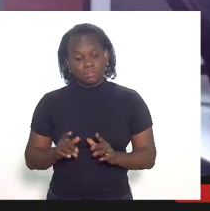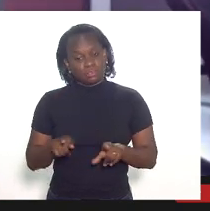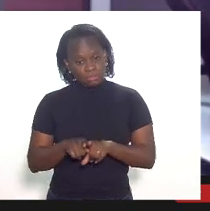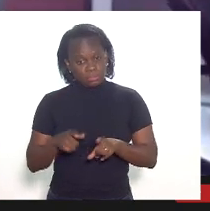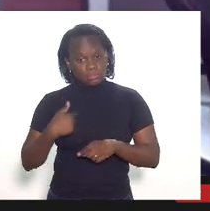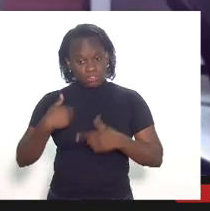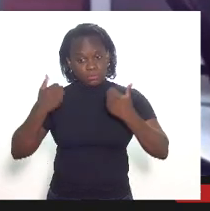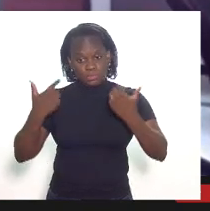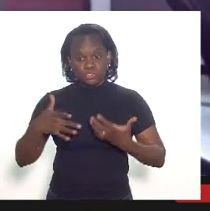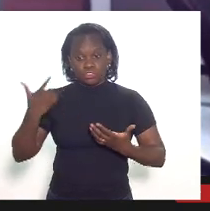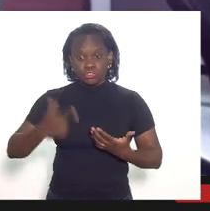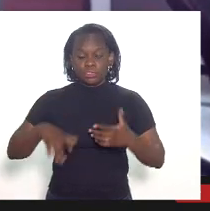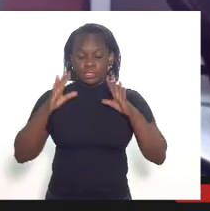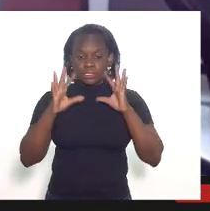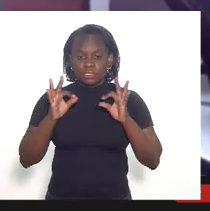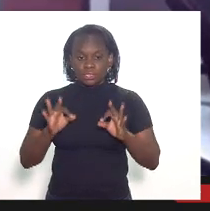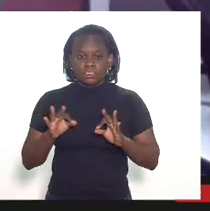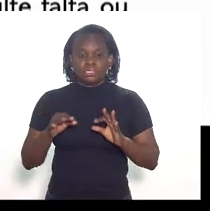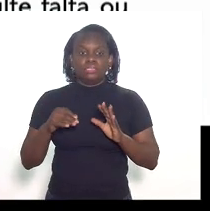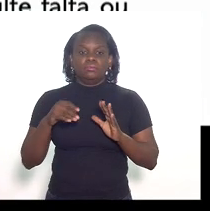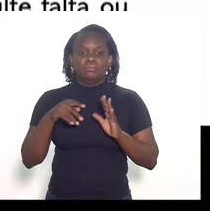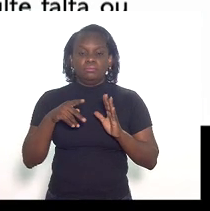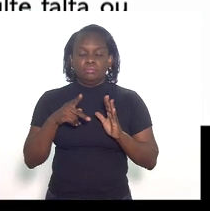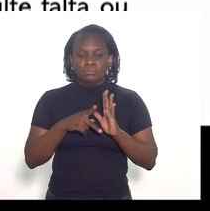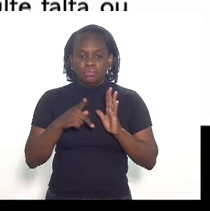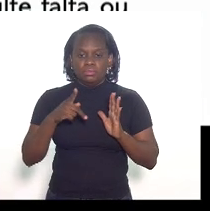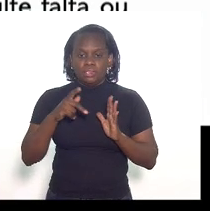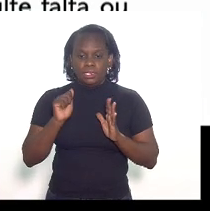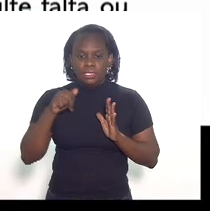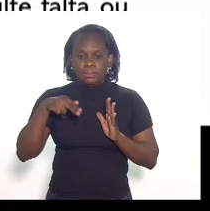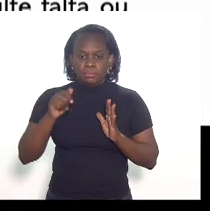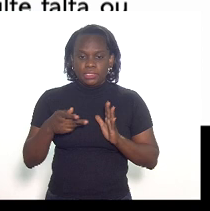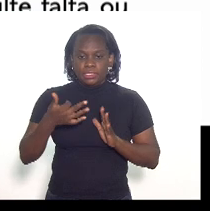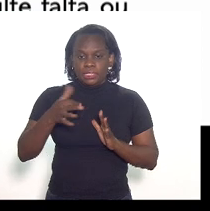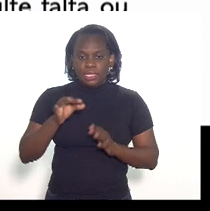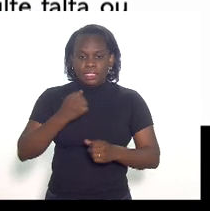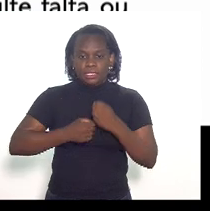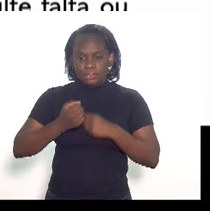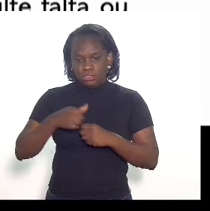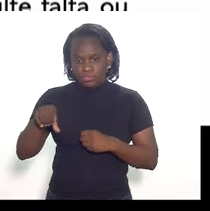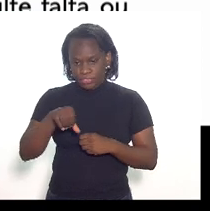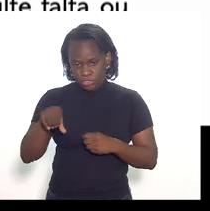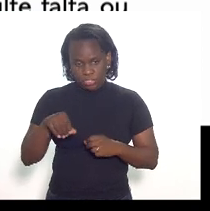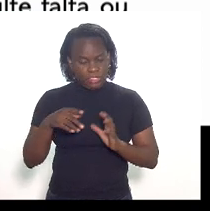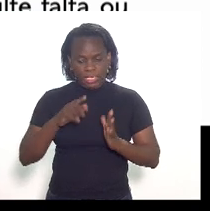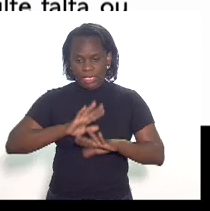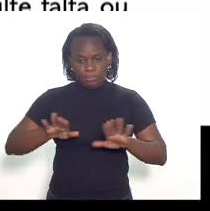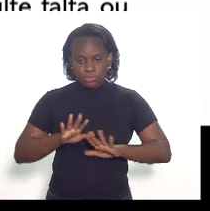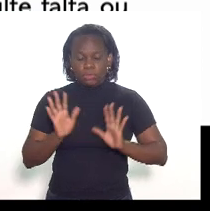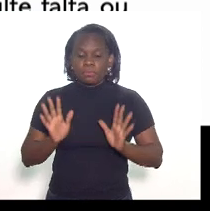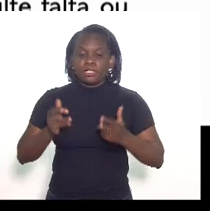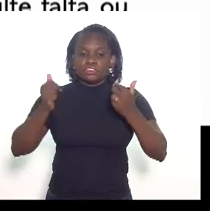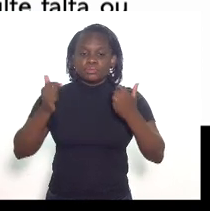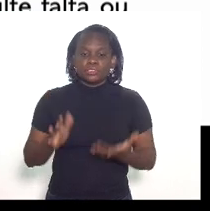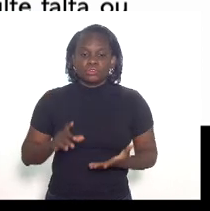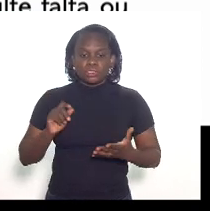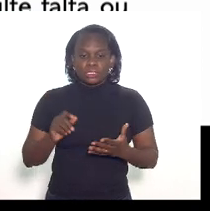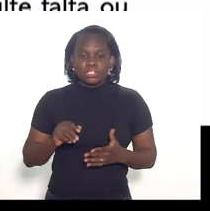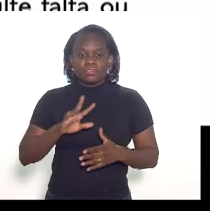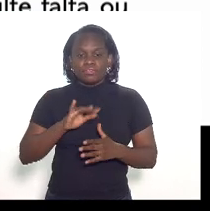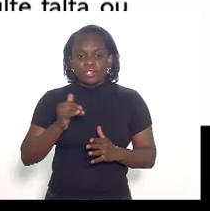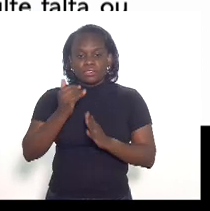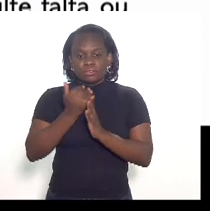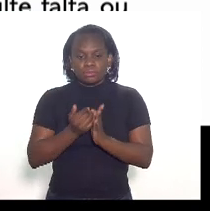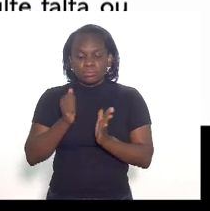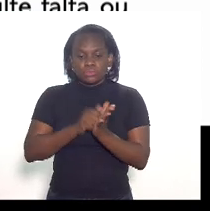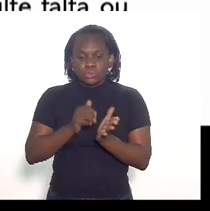chamo atenção da portaria ANP 1099 que não está mais em vigor mas ela fazia previsão de que seriam dedutíveis